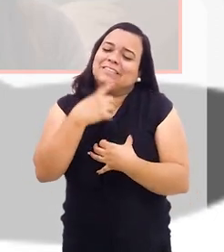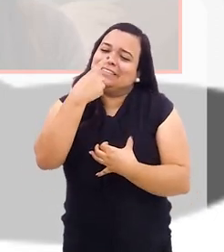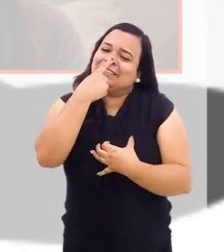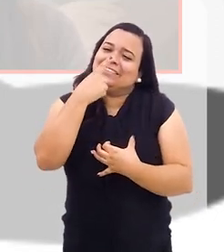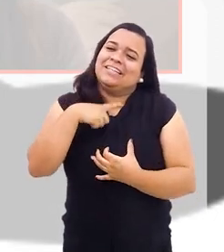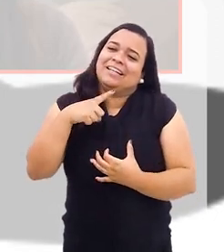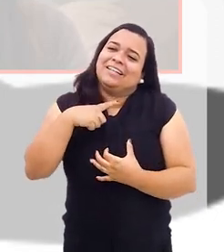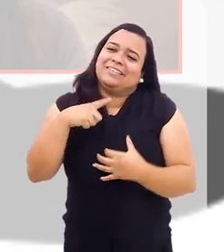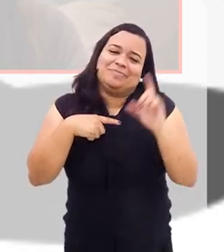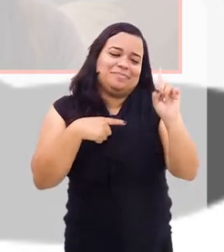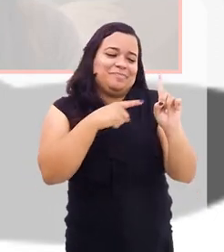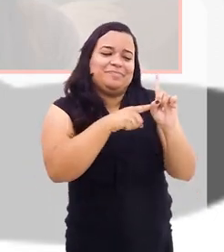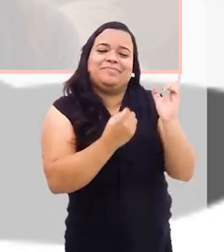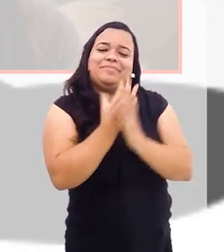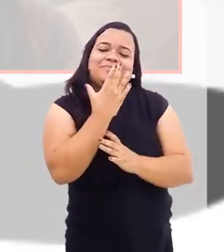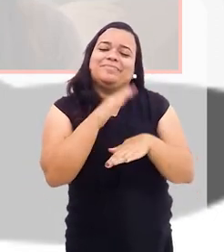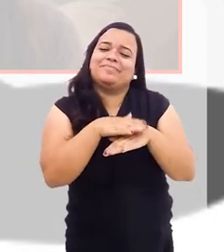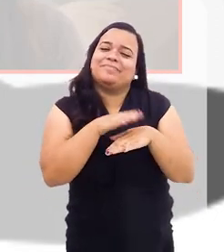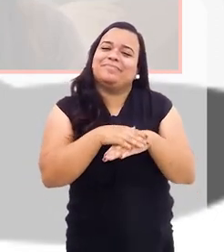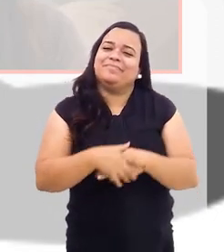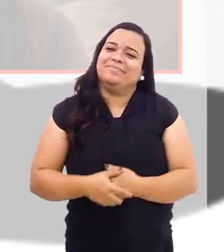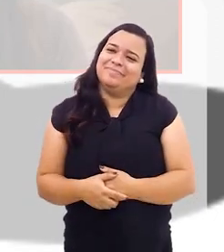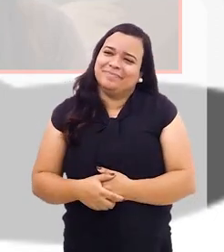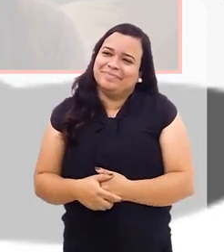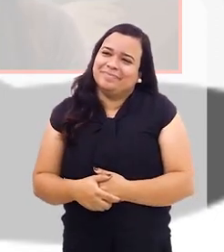esse grau de intimidade que a gente tem com o personagem.